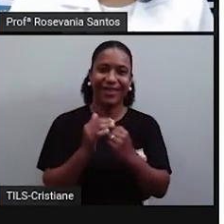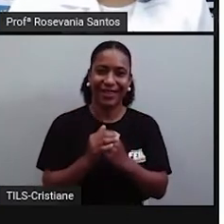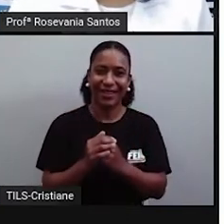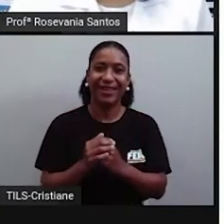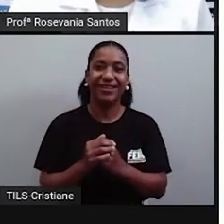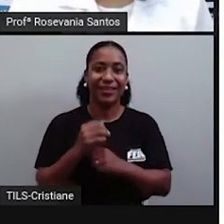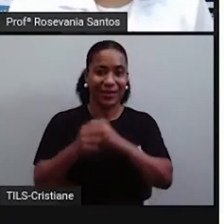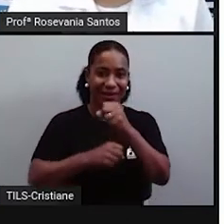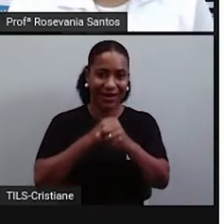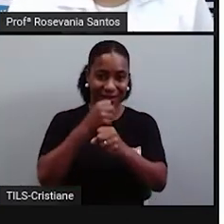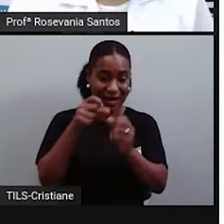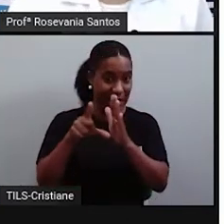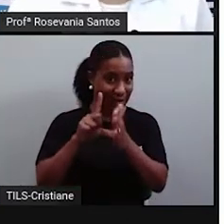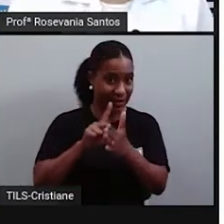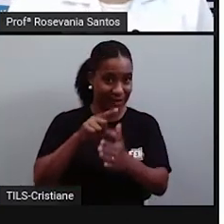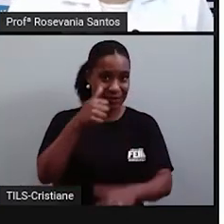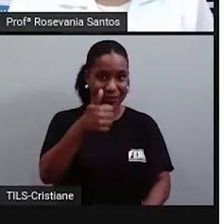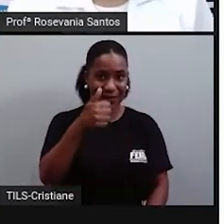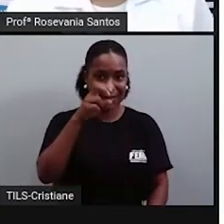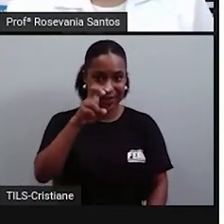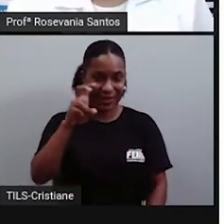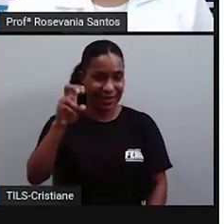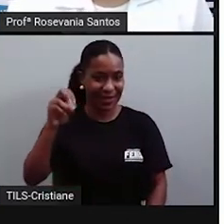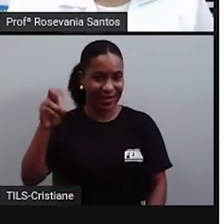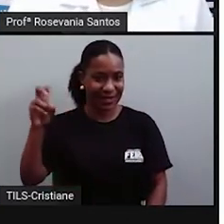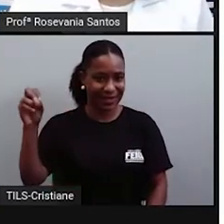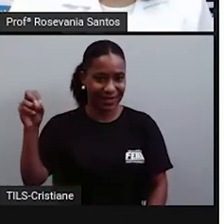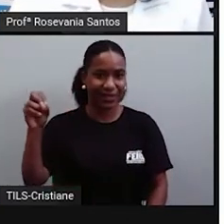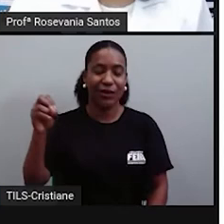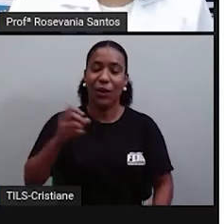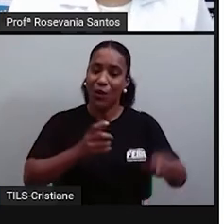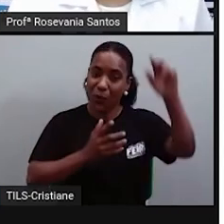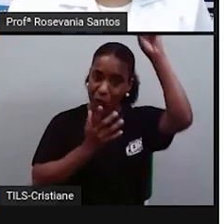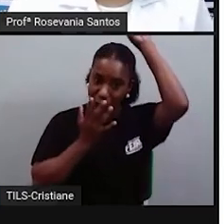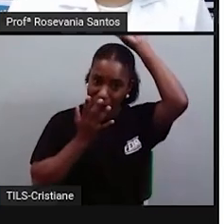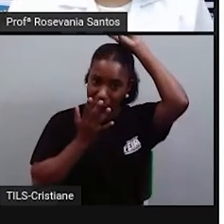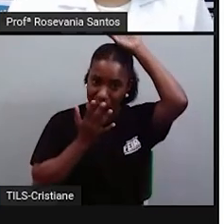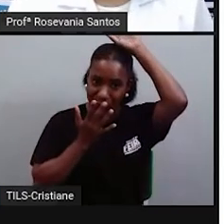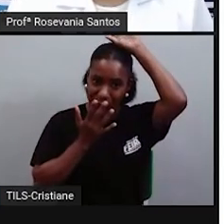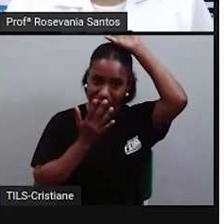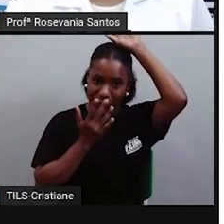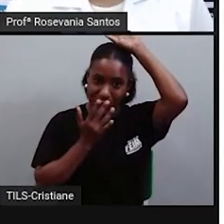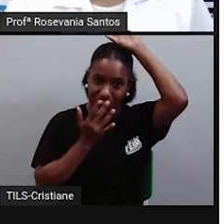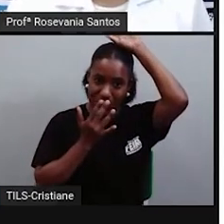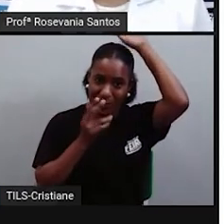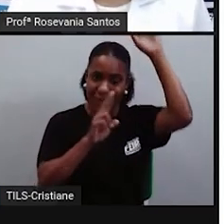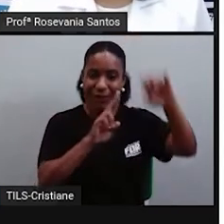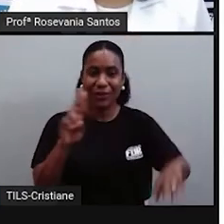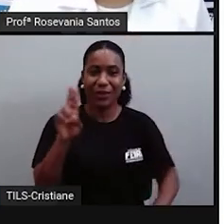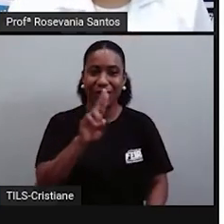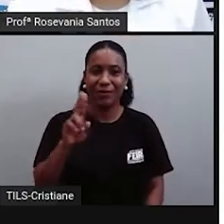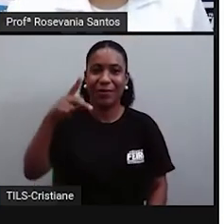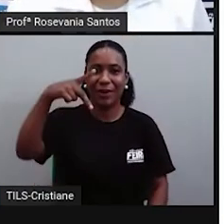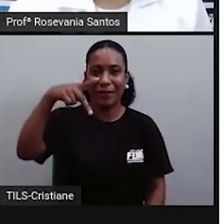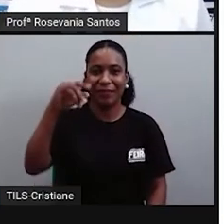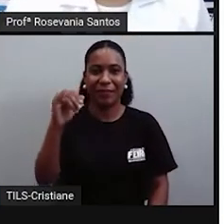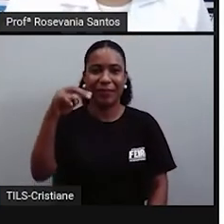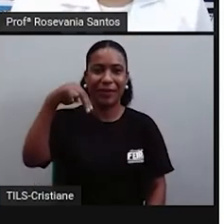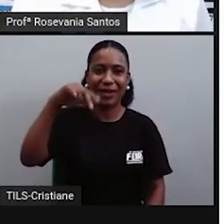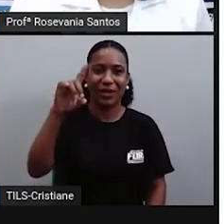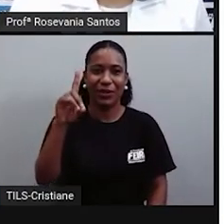chegada dos portugueses, os nossos lindos chamavam o nosso território de Pindorama.